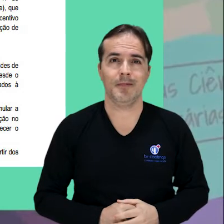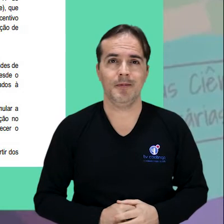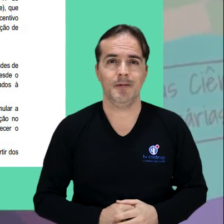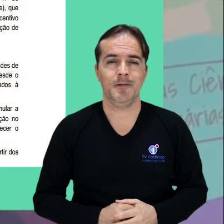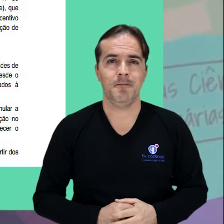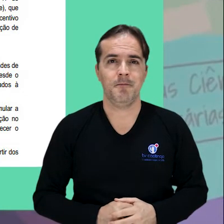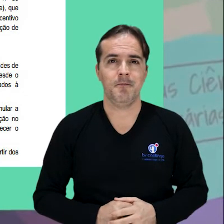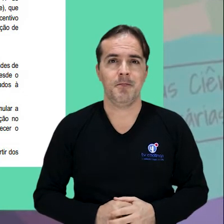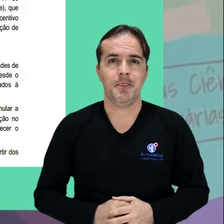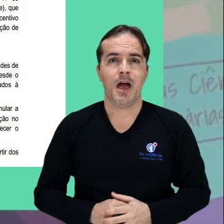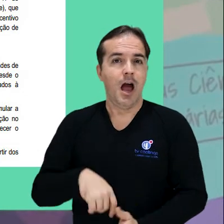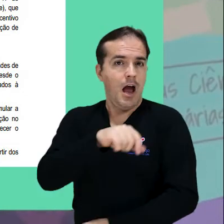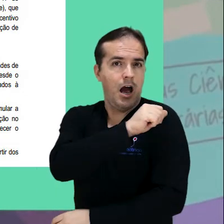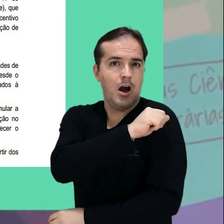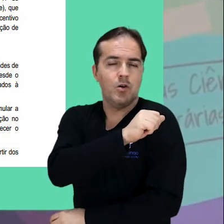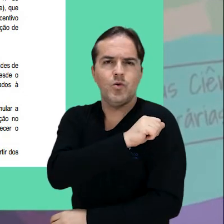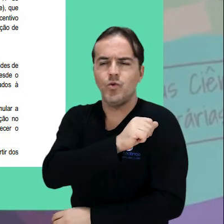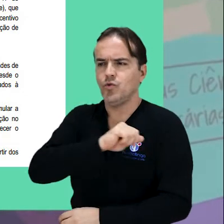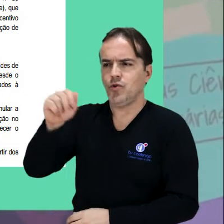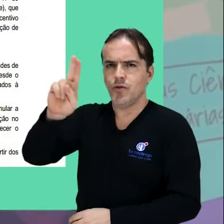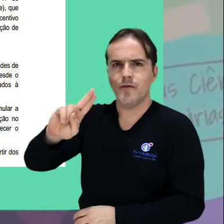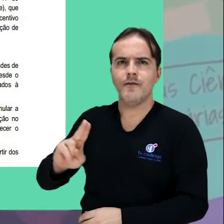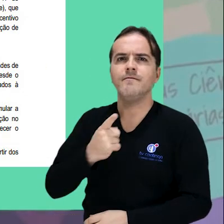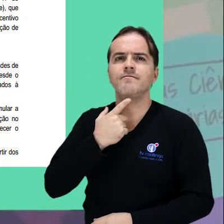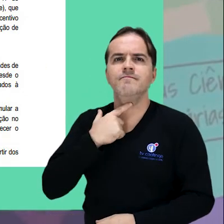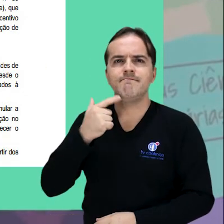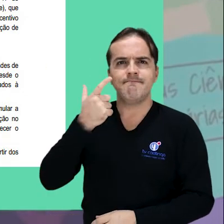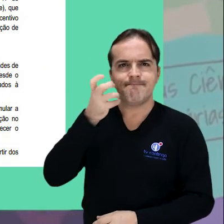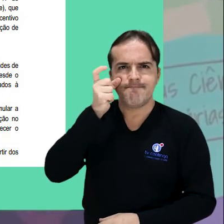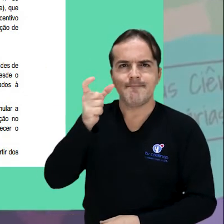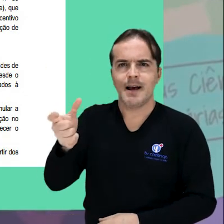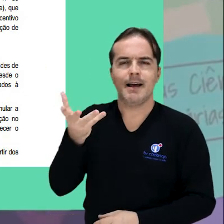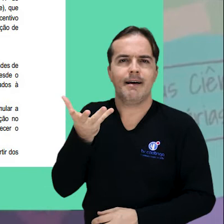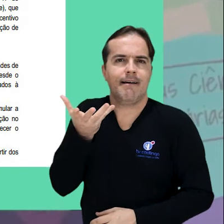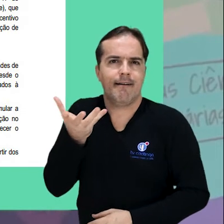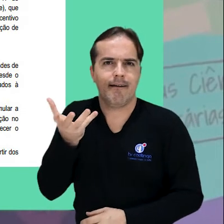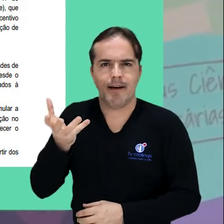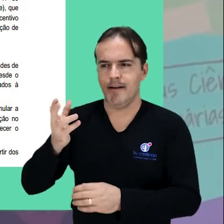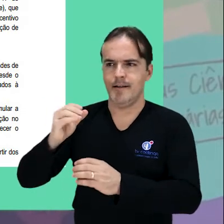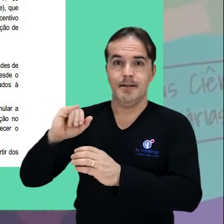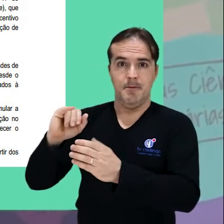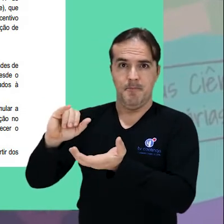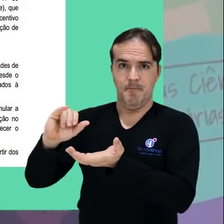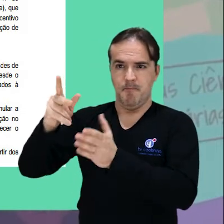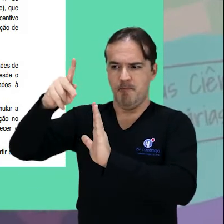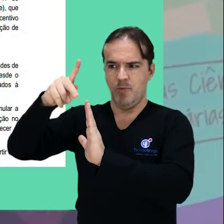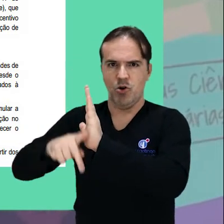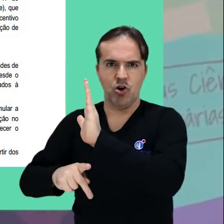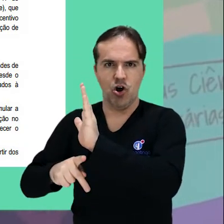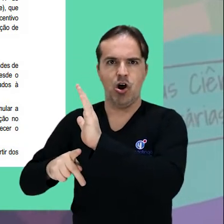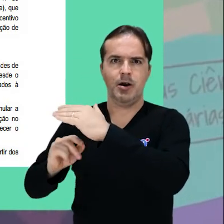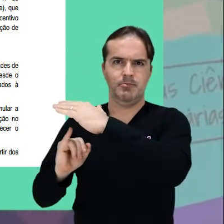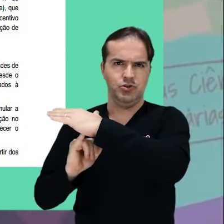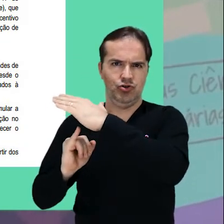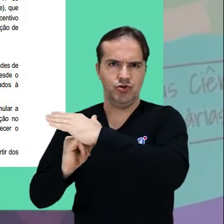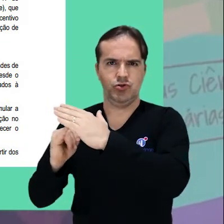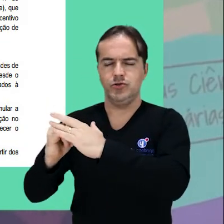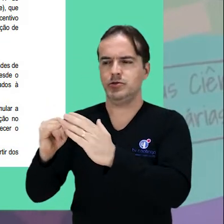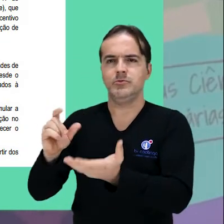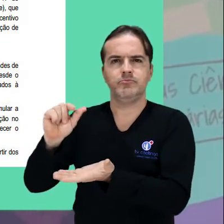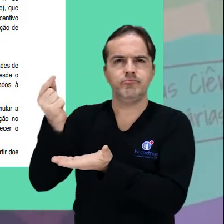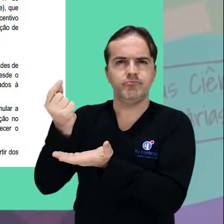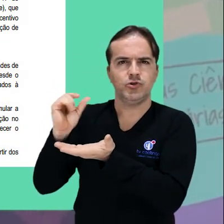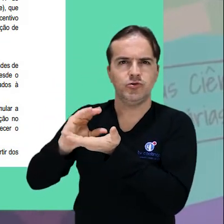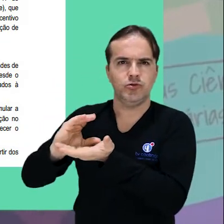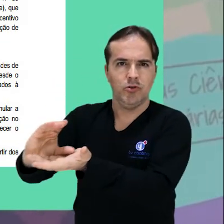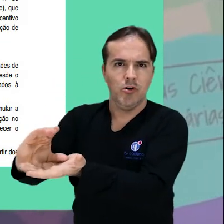Estudantes da Univasf interessados em participar do Programa Institucional de Bolsas de Incentivo Acadêmico têm